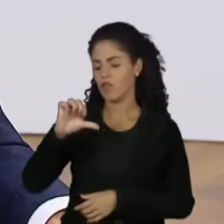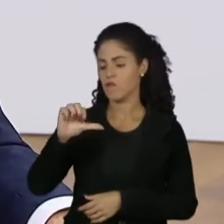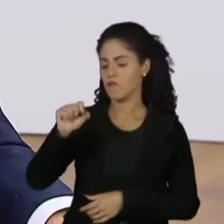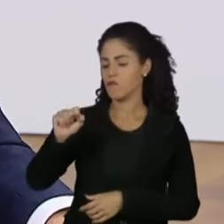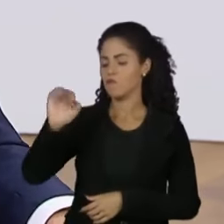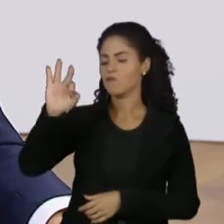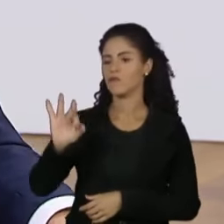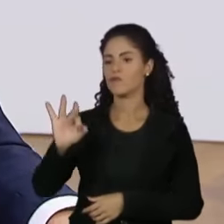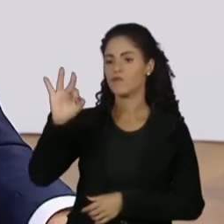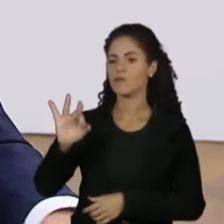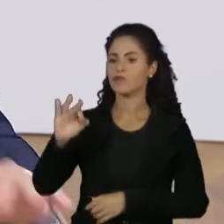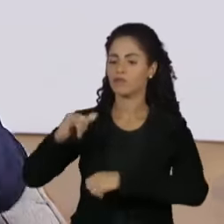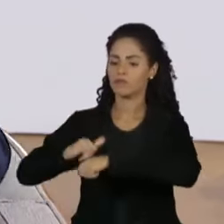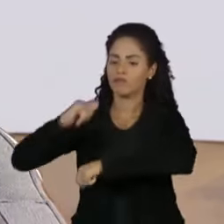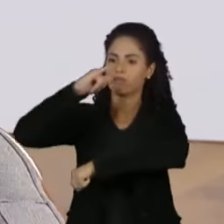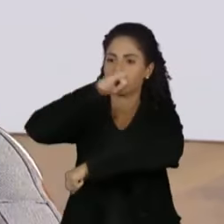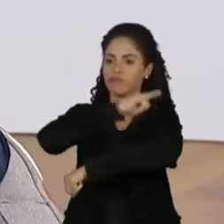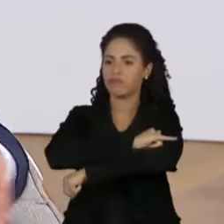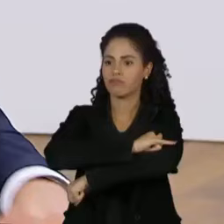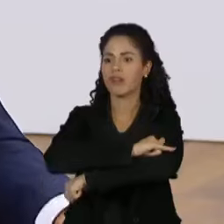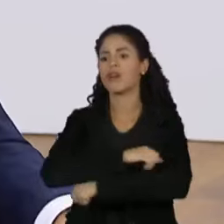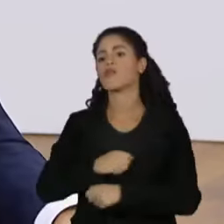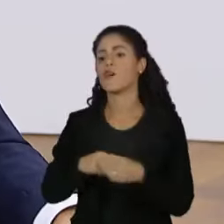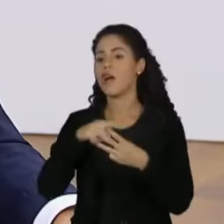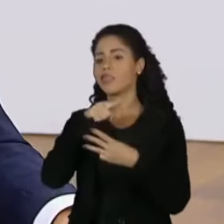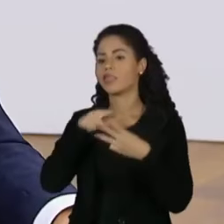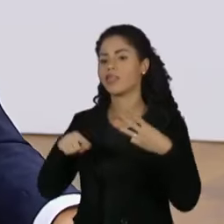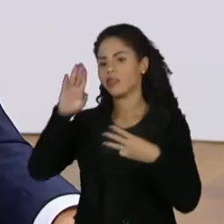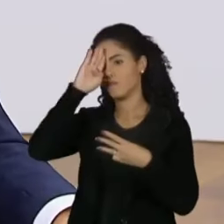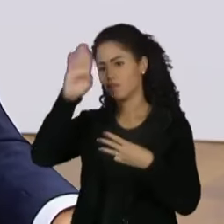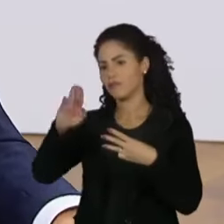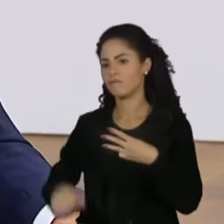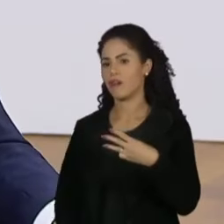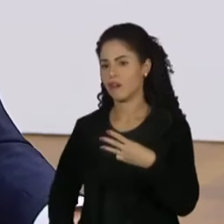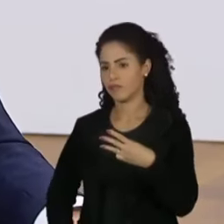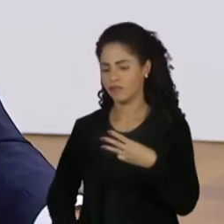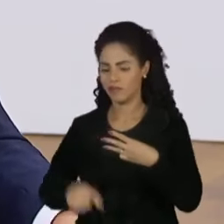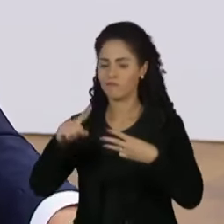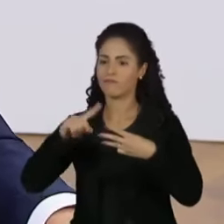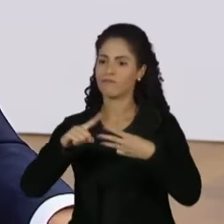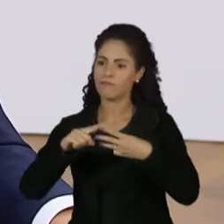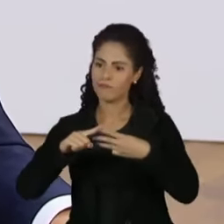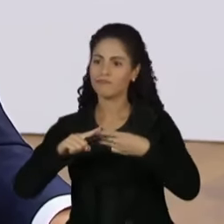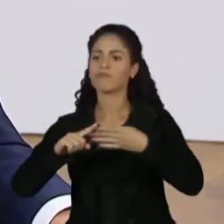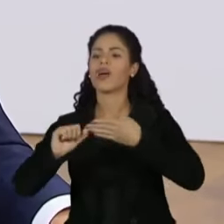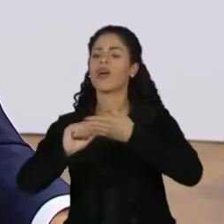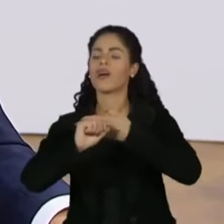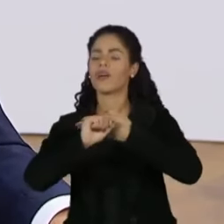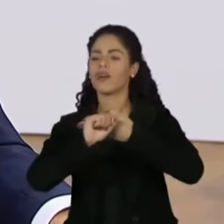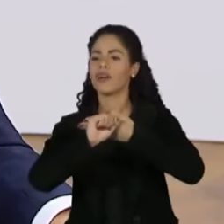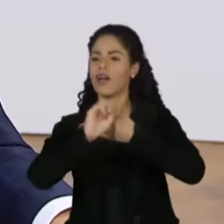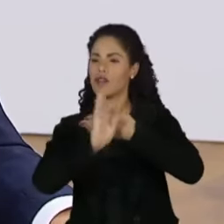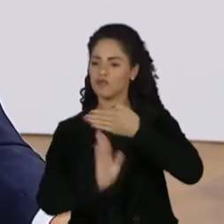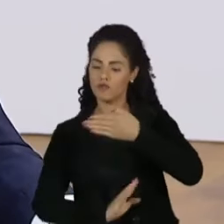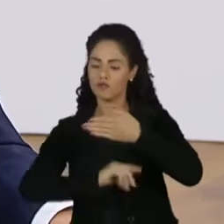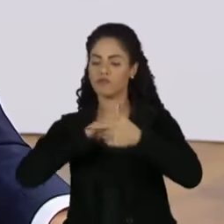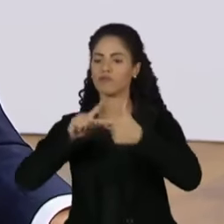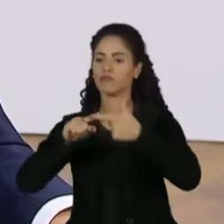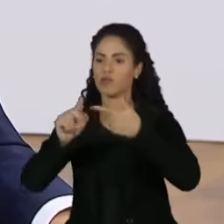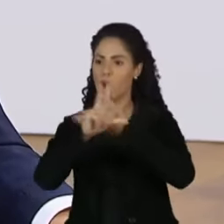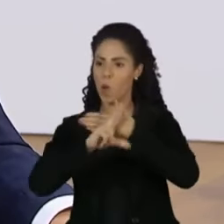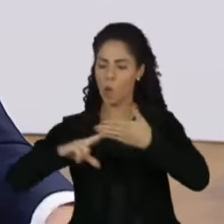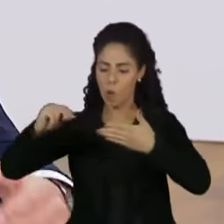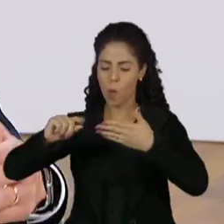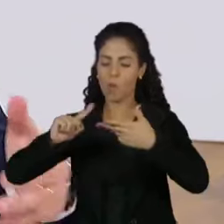% da aviação brasileira é dominada por três companhias aéreas, Latam, Gol e Azul. Eu tenho trabalhado,